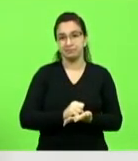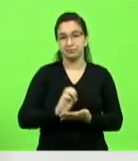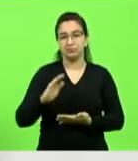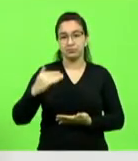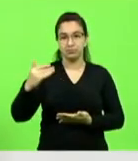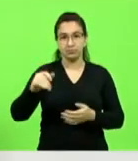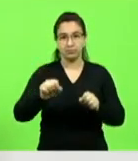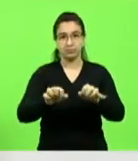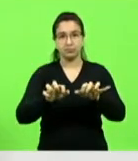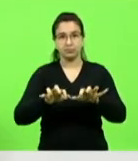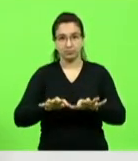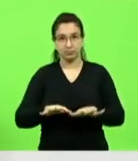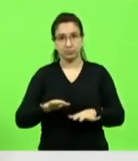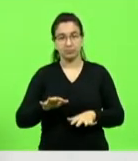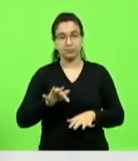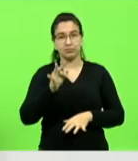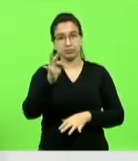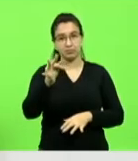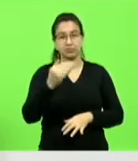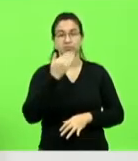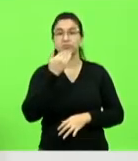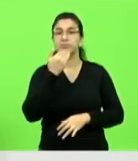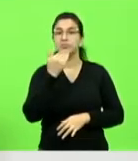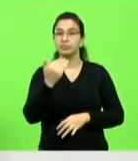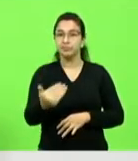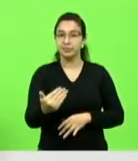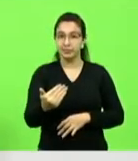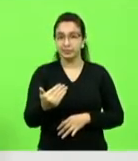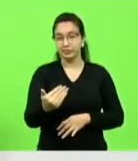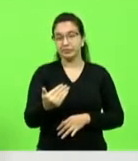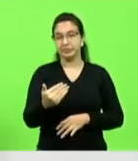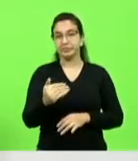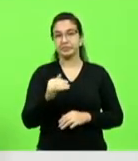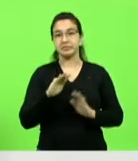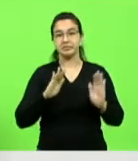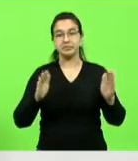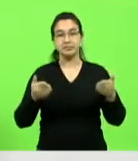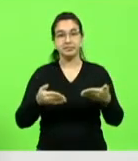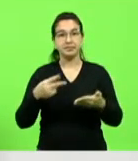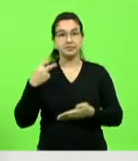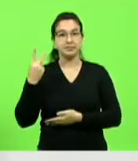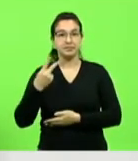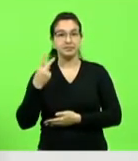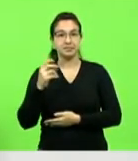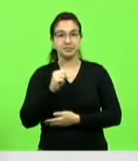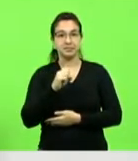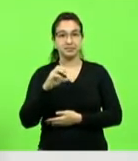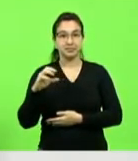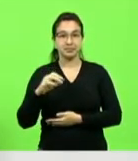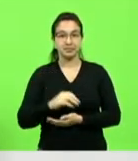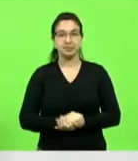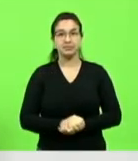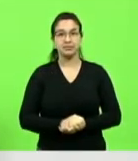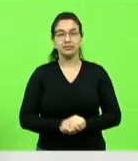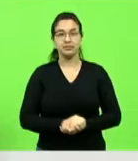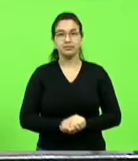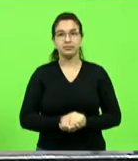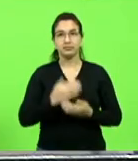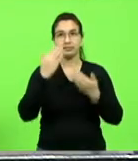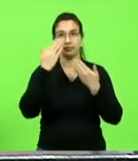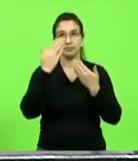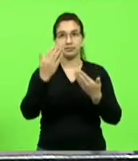vou fazer um requerimento fazendo esse apelo ao nosso fórum parlamentar catarinense seria isso para o dia de hoje senhor presidente obrigado